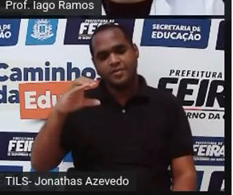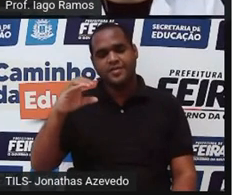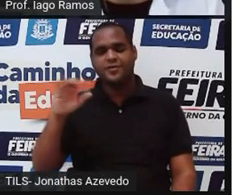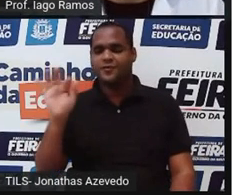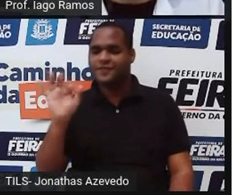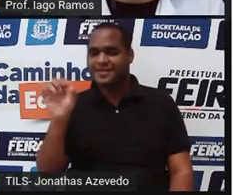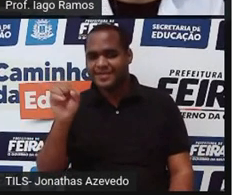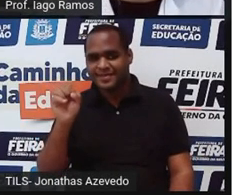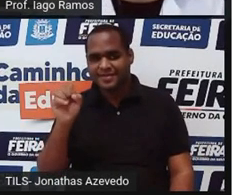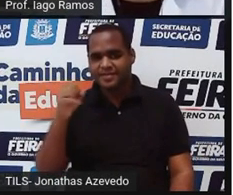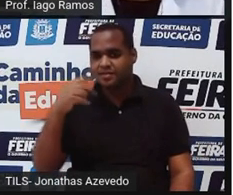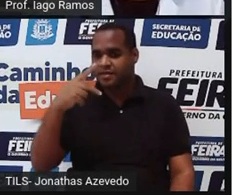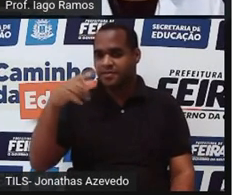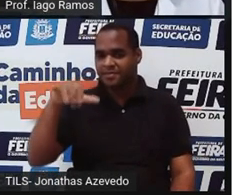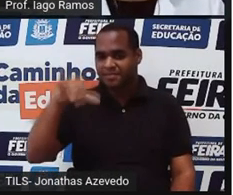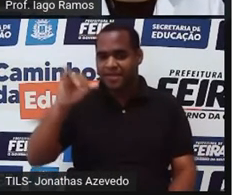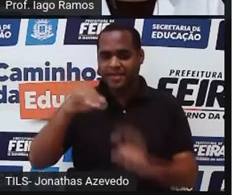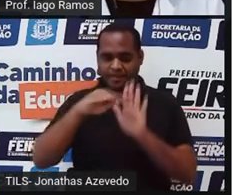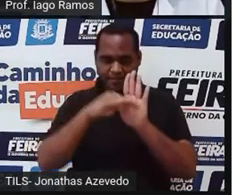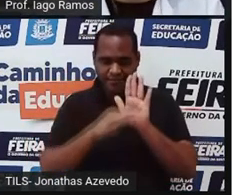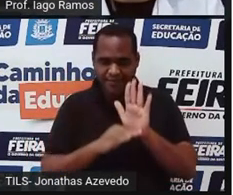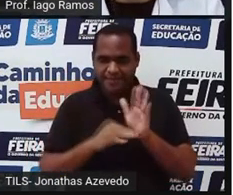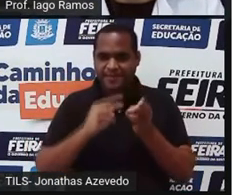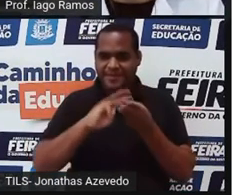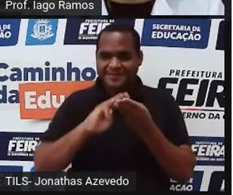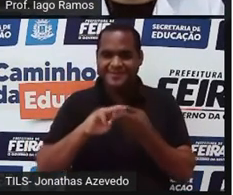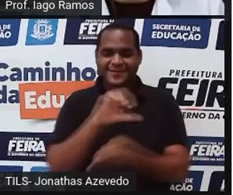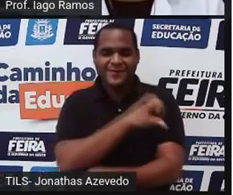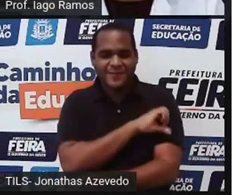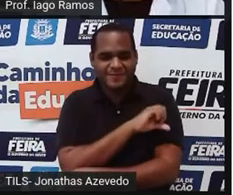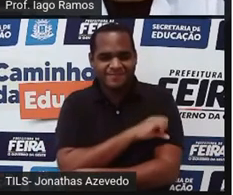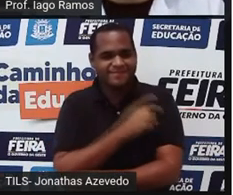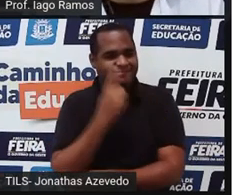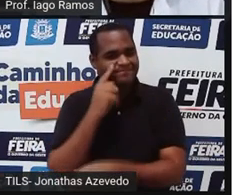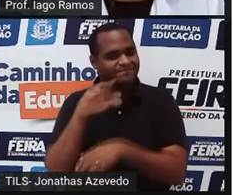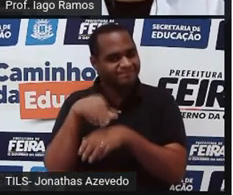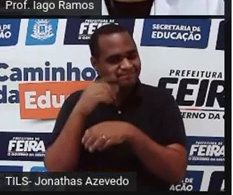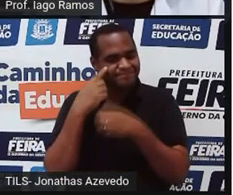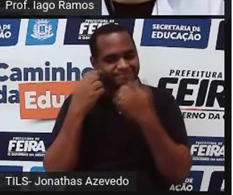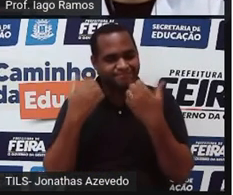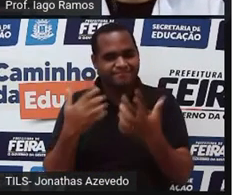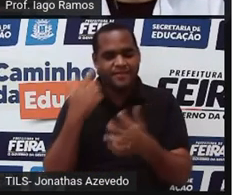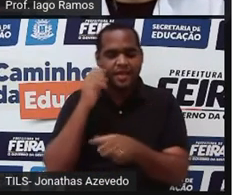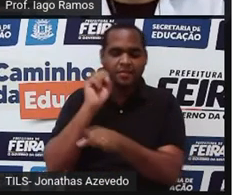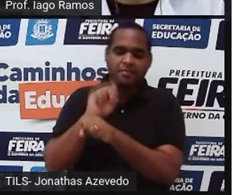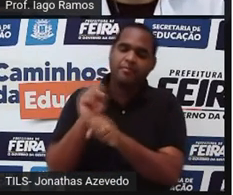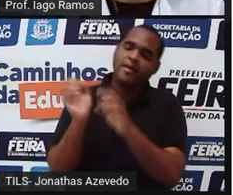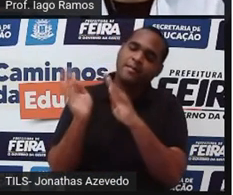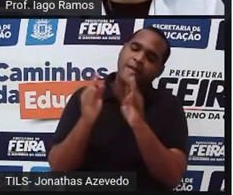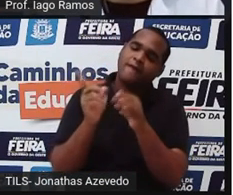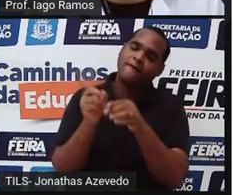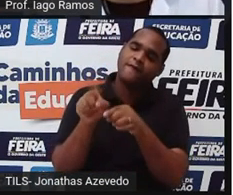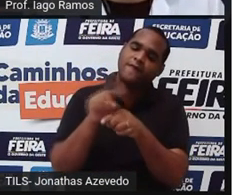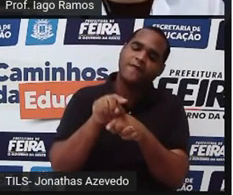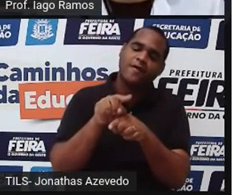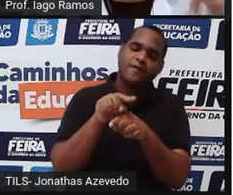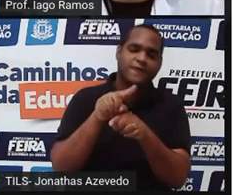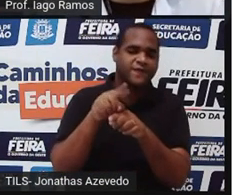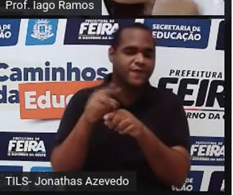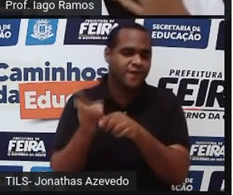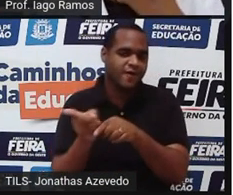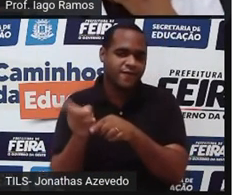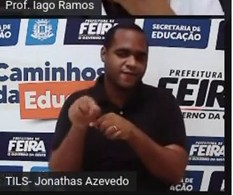vai na playlist de matemática do nono ano pegue essa aula assiste pausando voltando pra que você